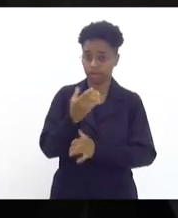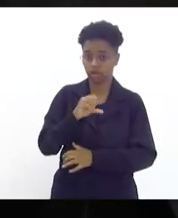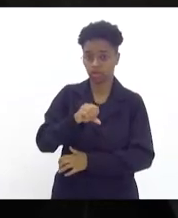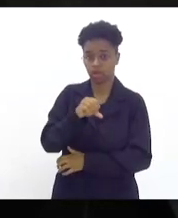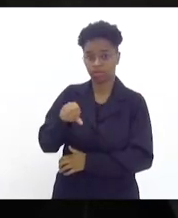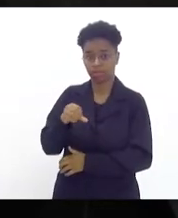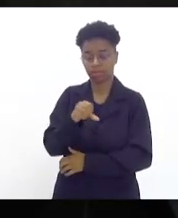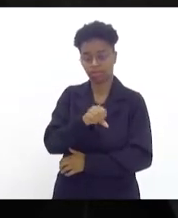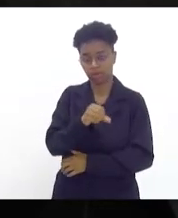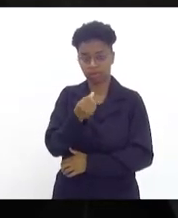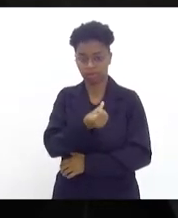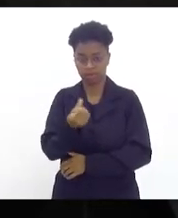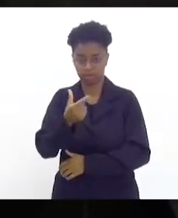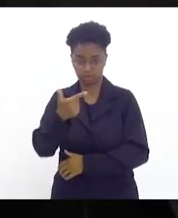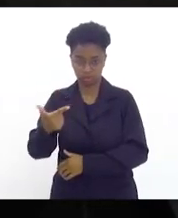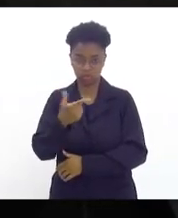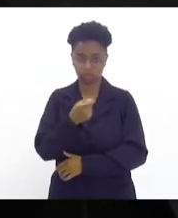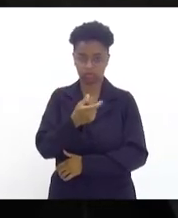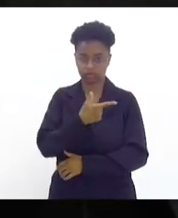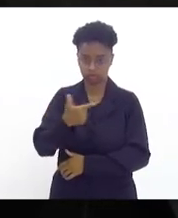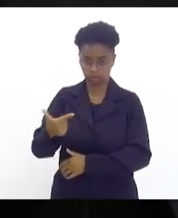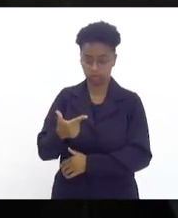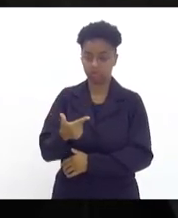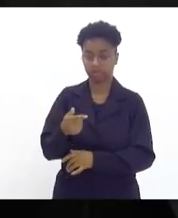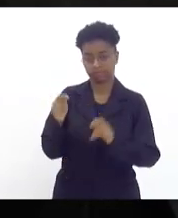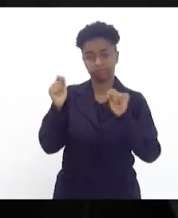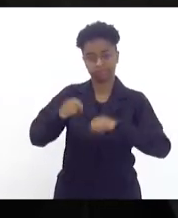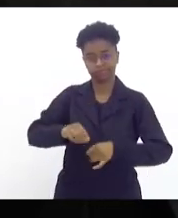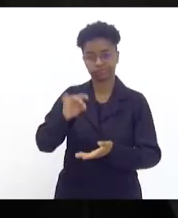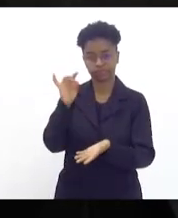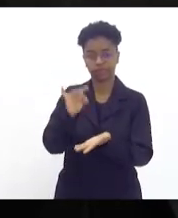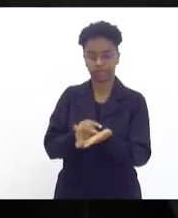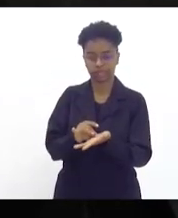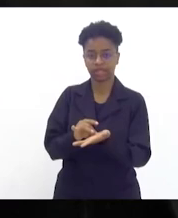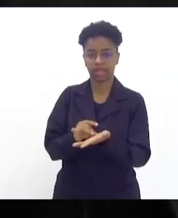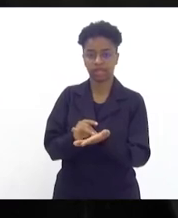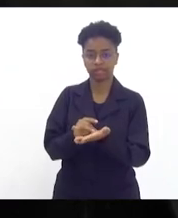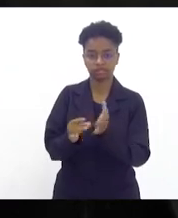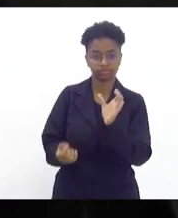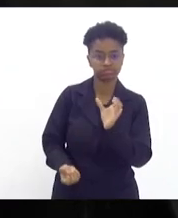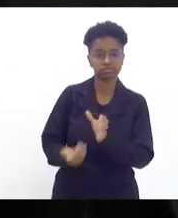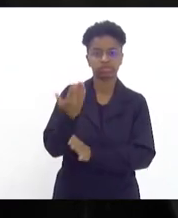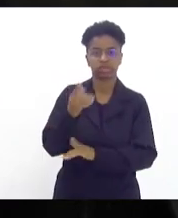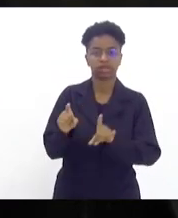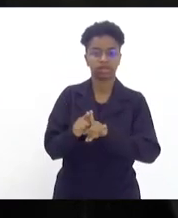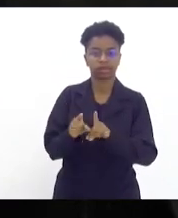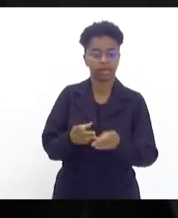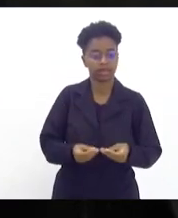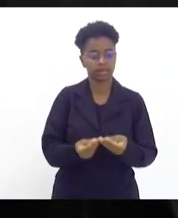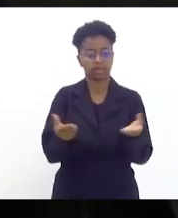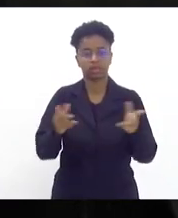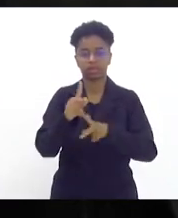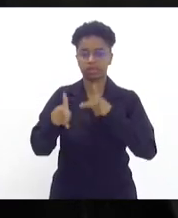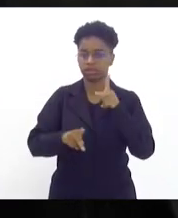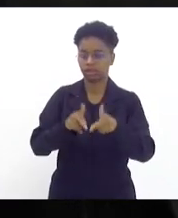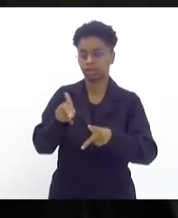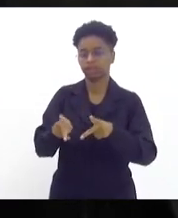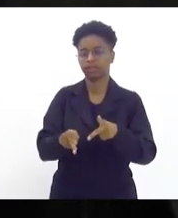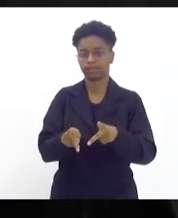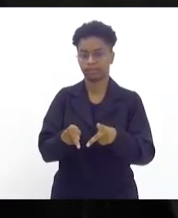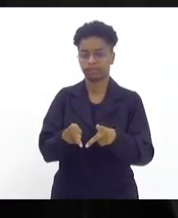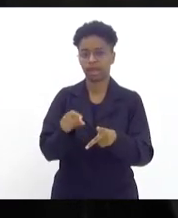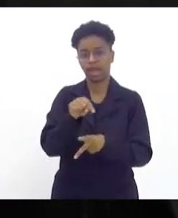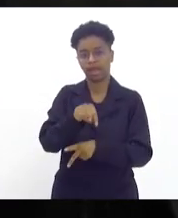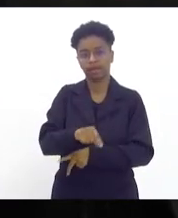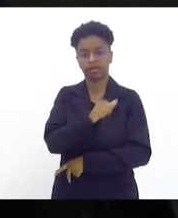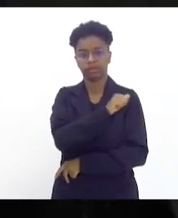2022 pudesse ser verdadeiramente implementada e entregue à população do